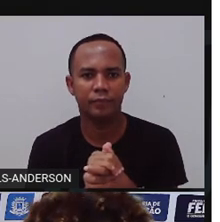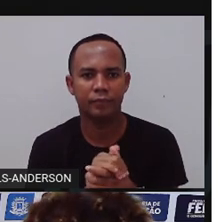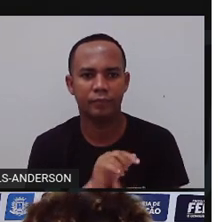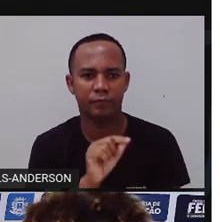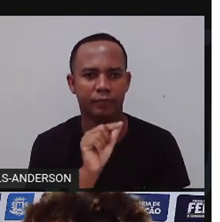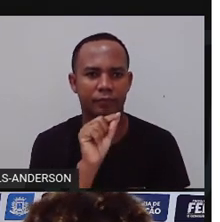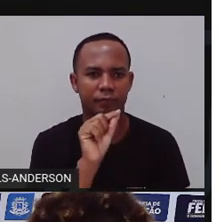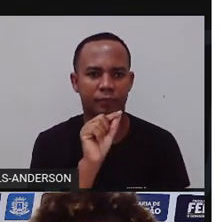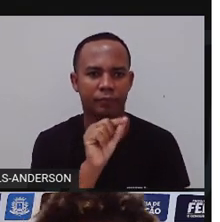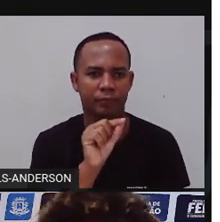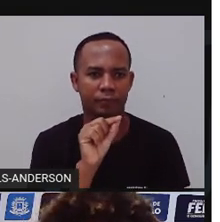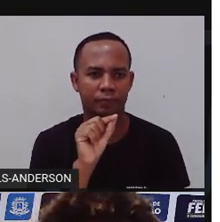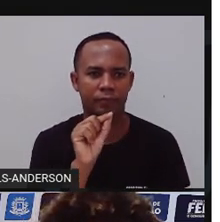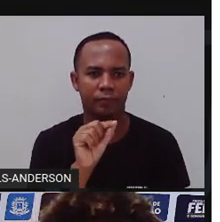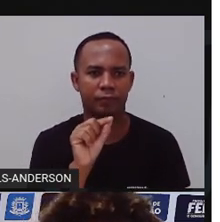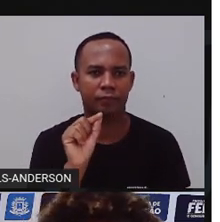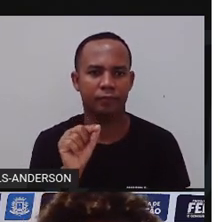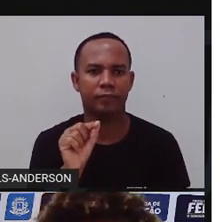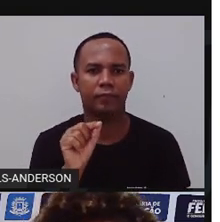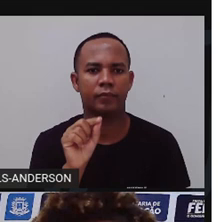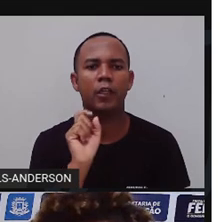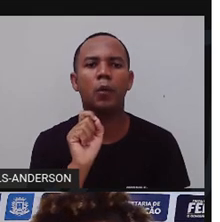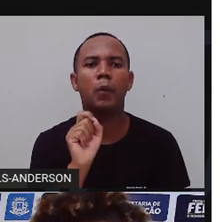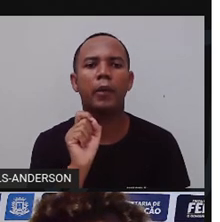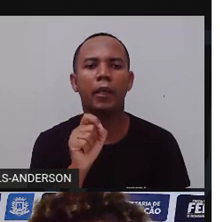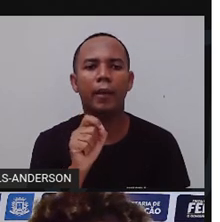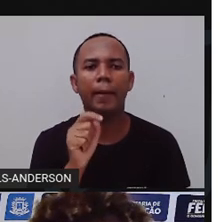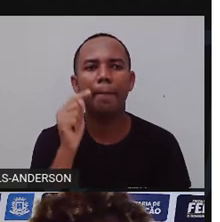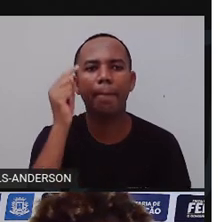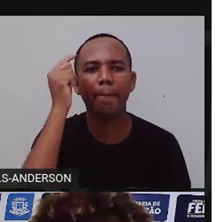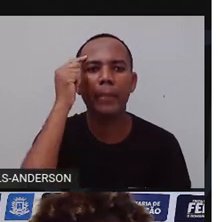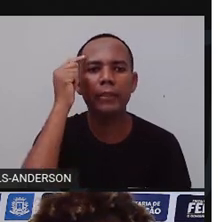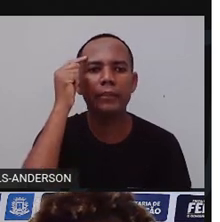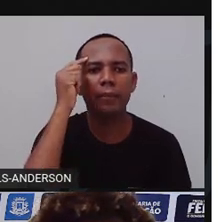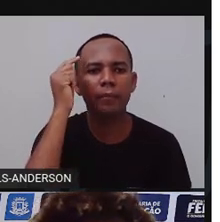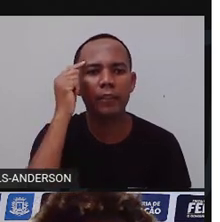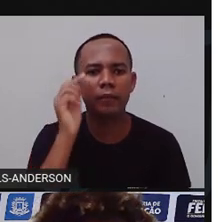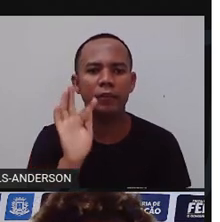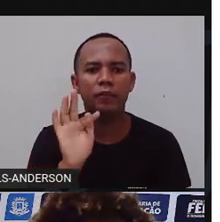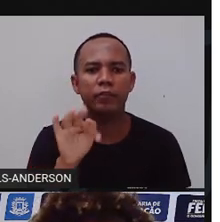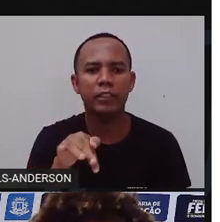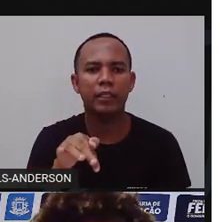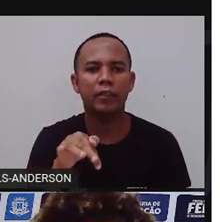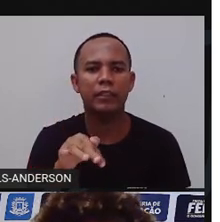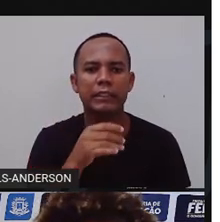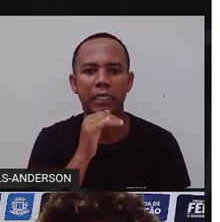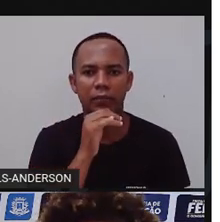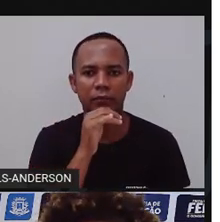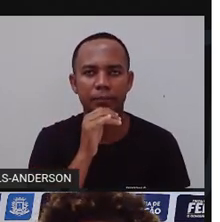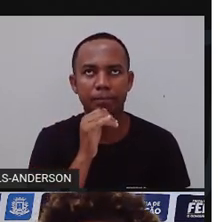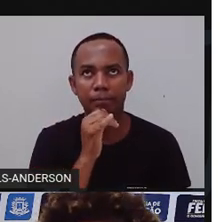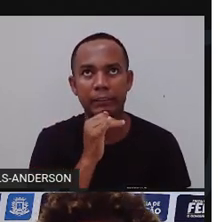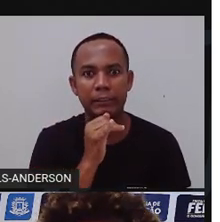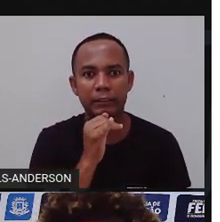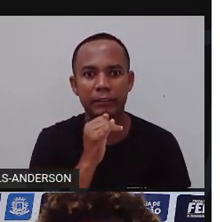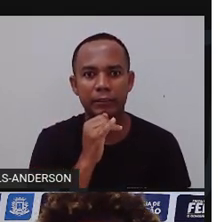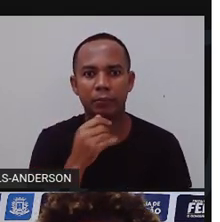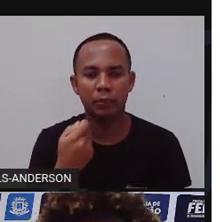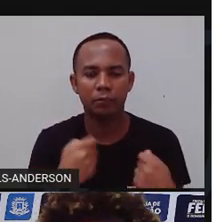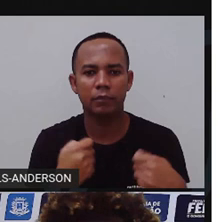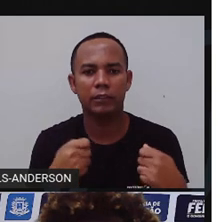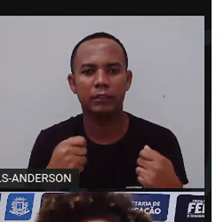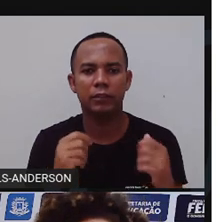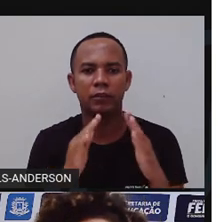Reticências, né? A reticência indica um pensamento não finalizado. Eu preciso ir à escola, mas...